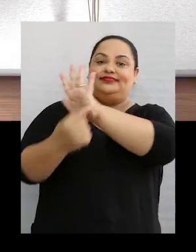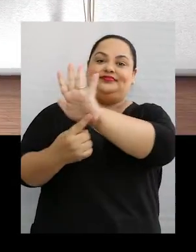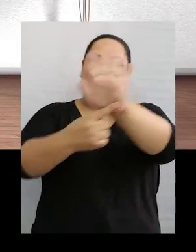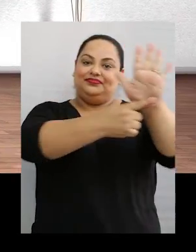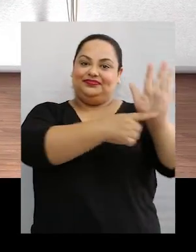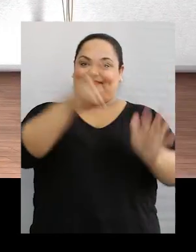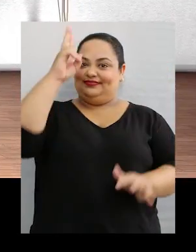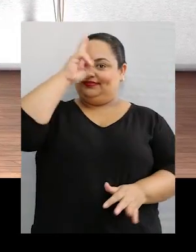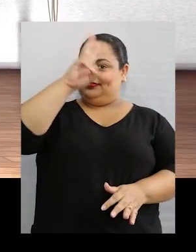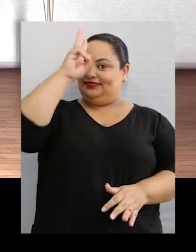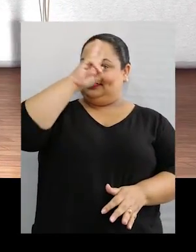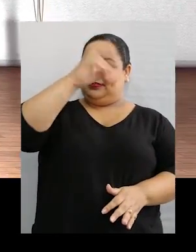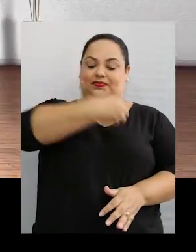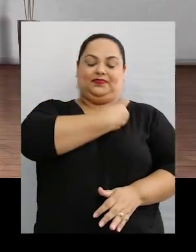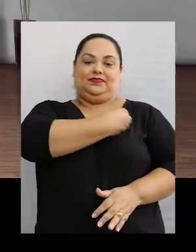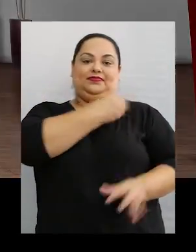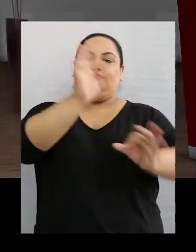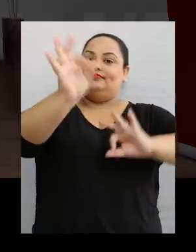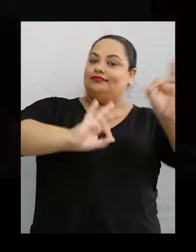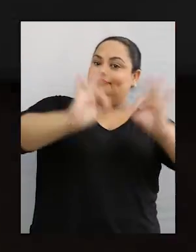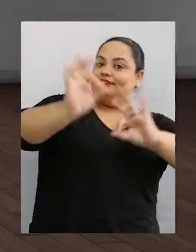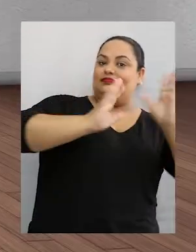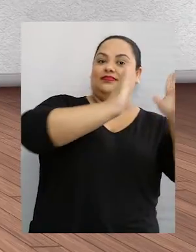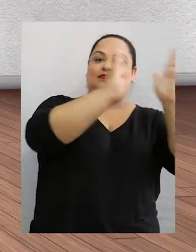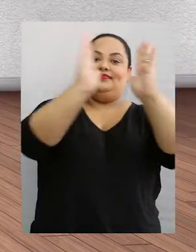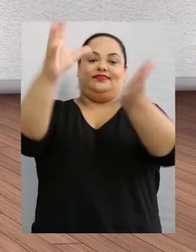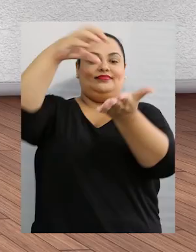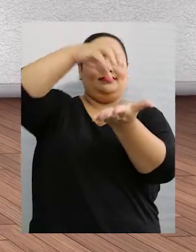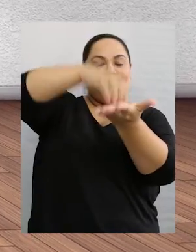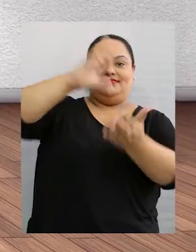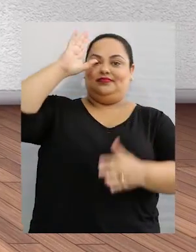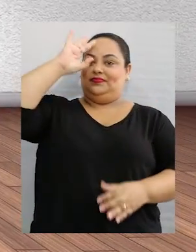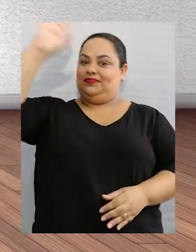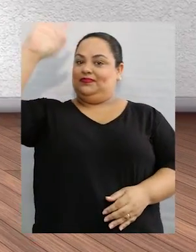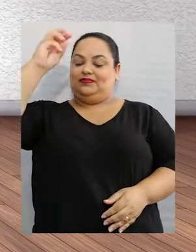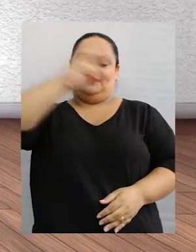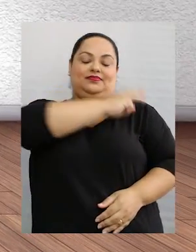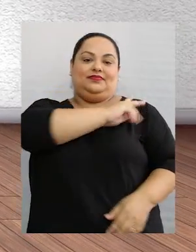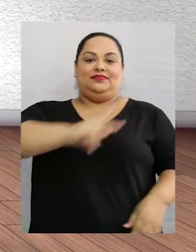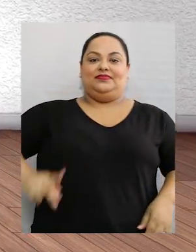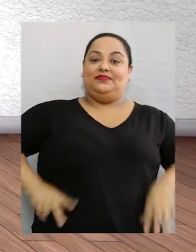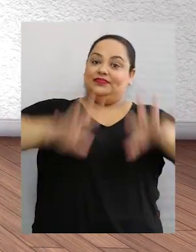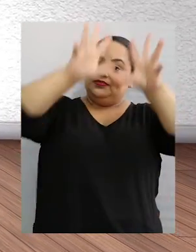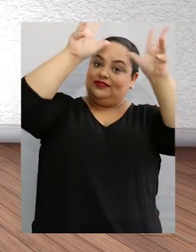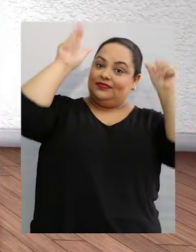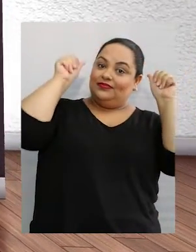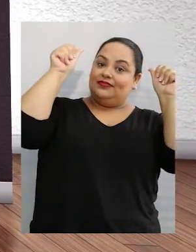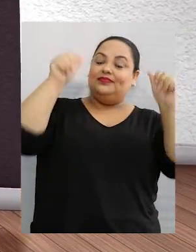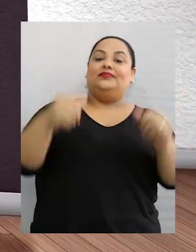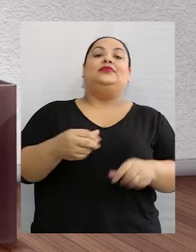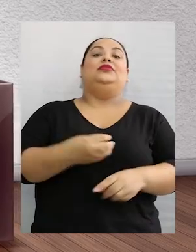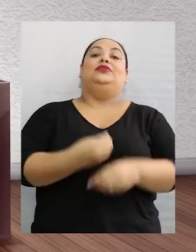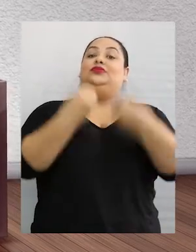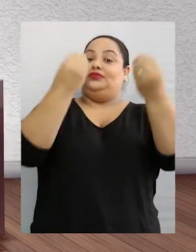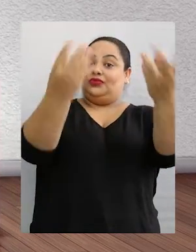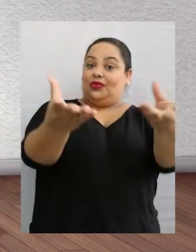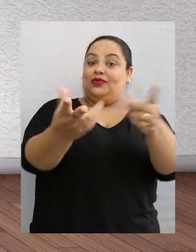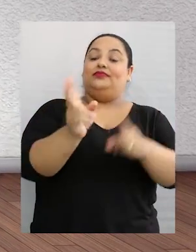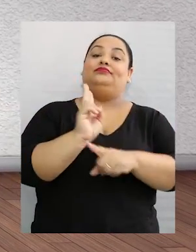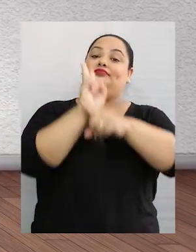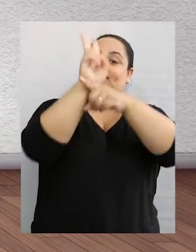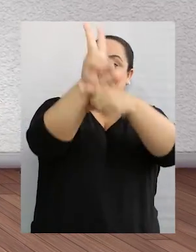Ajude-nos a contar essa história. Participe da construção do acervo do Centro de Memória do Ministério Público do Acre.